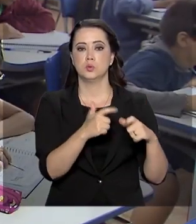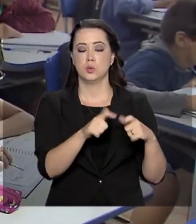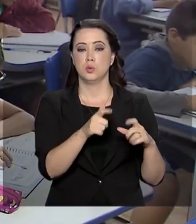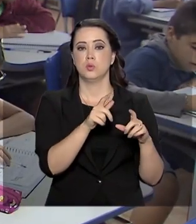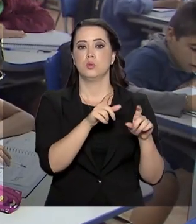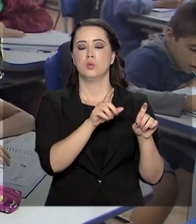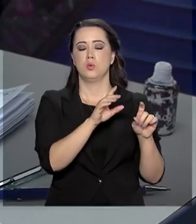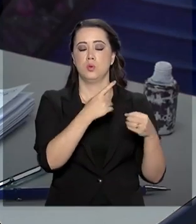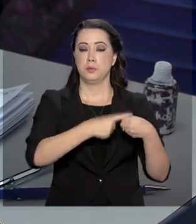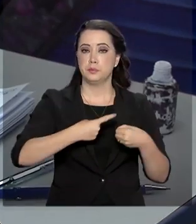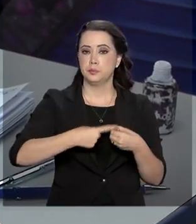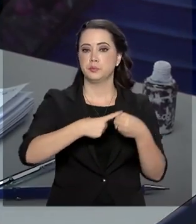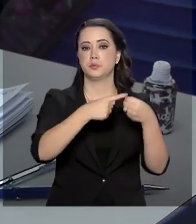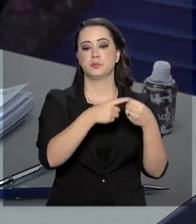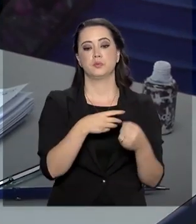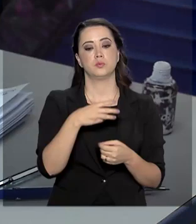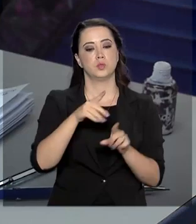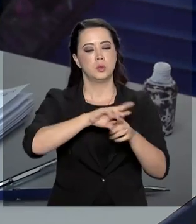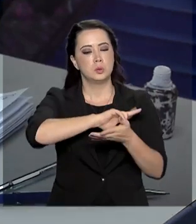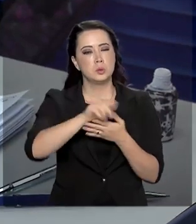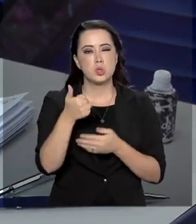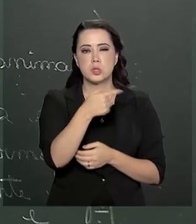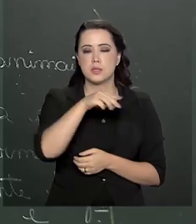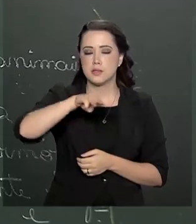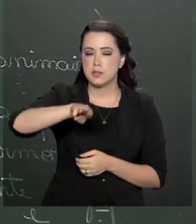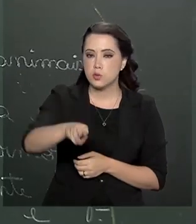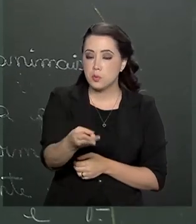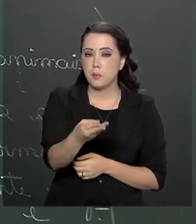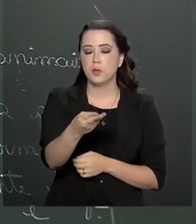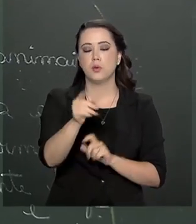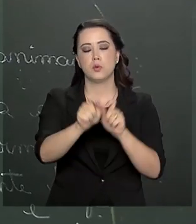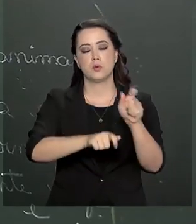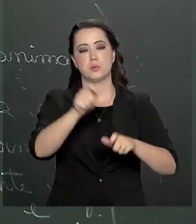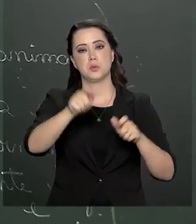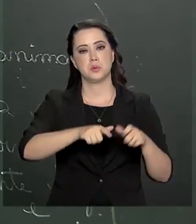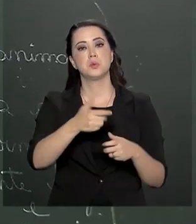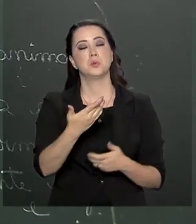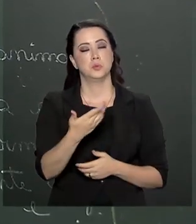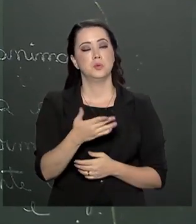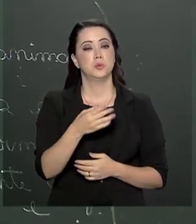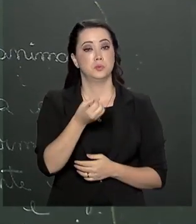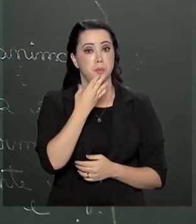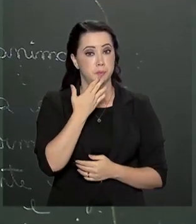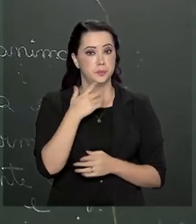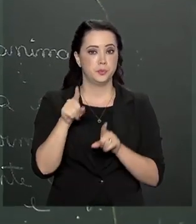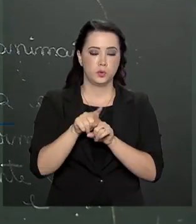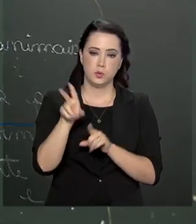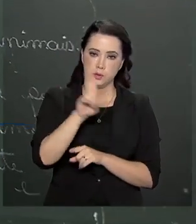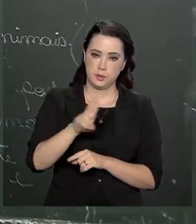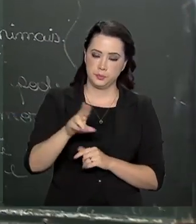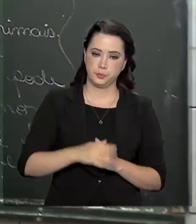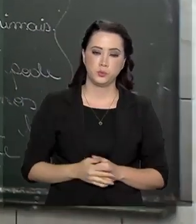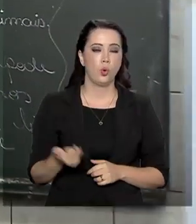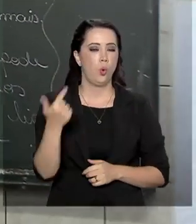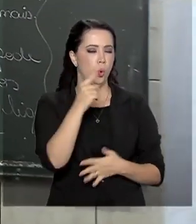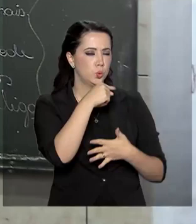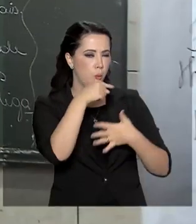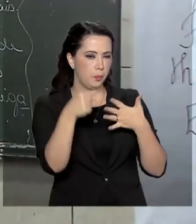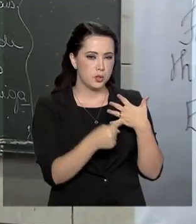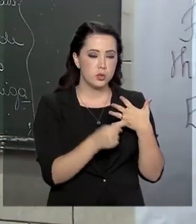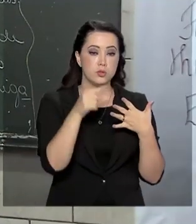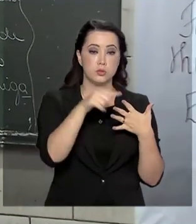milhões de alunos serão beneficiados. Outra prioridade do governo é implementar até 2023